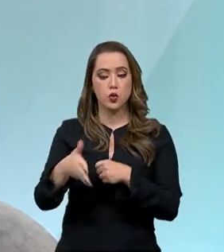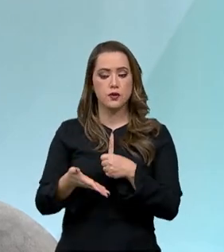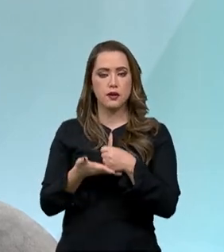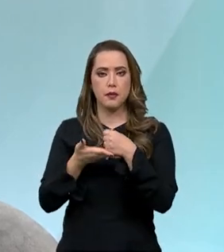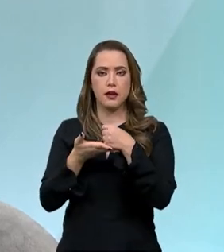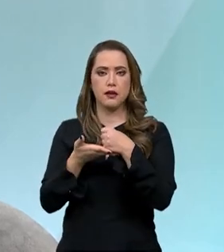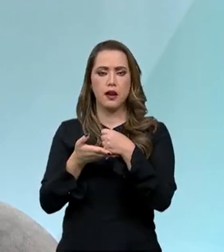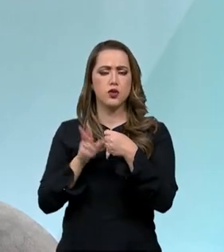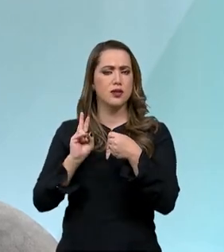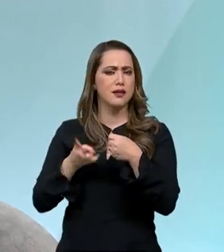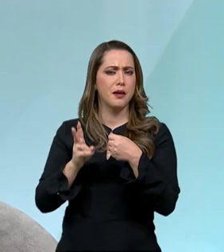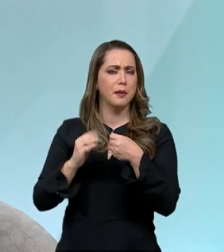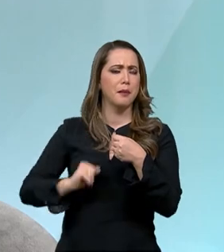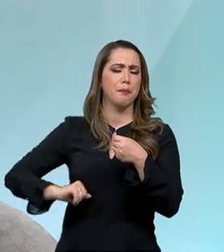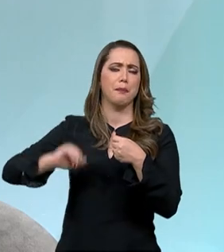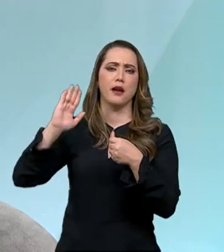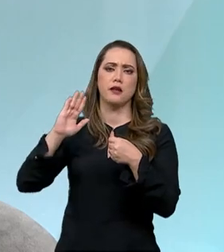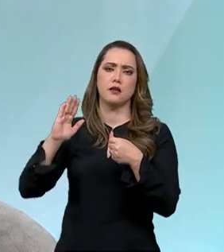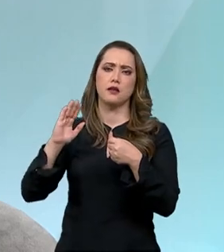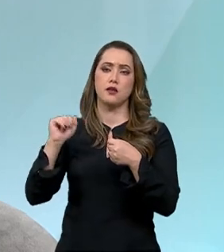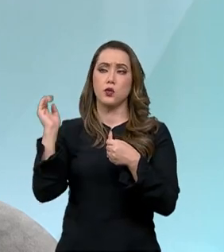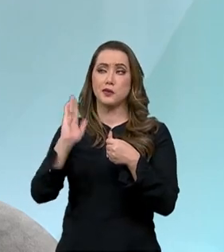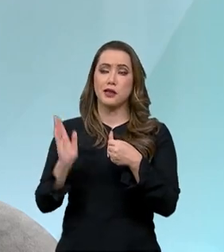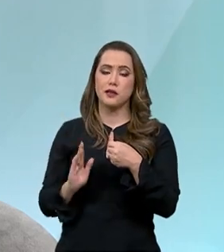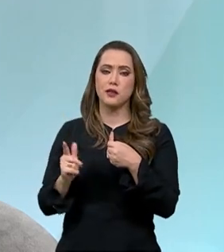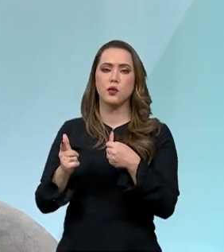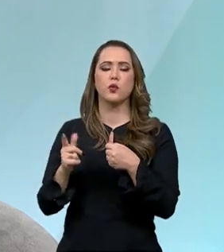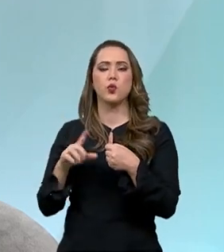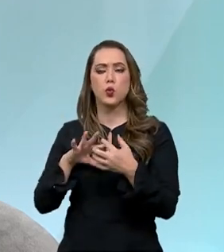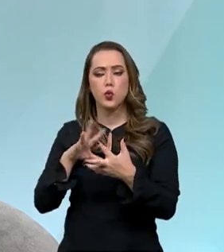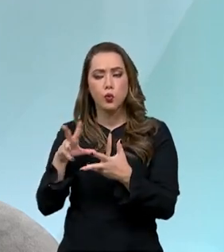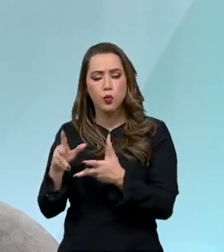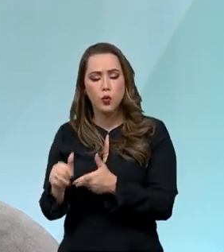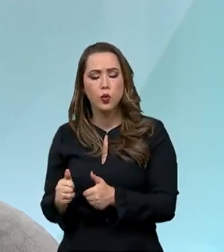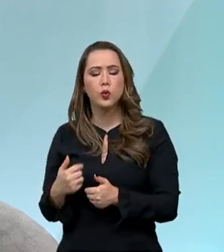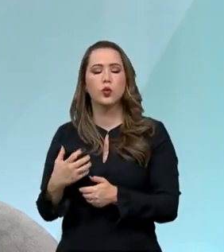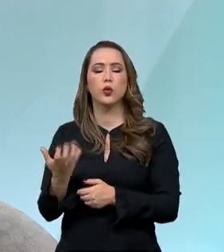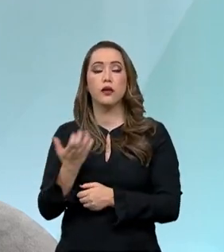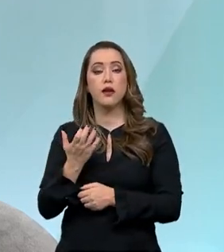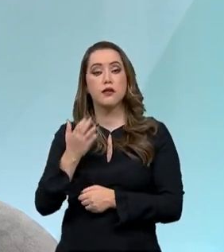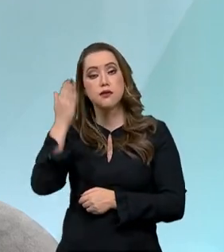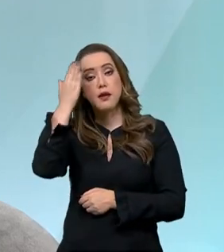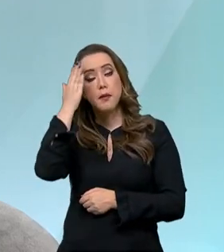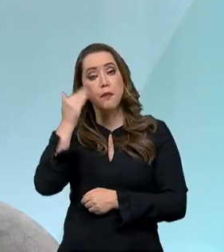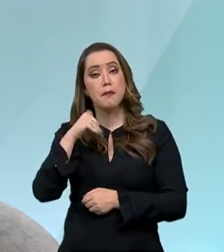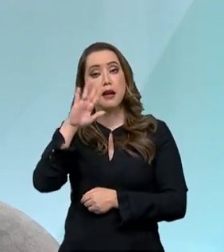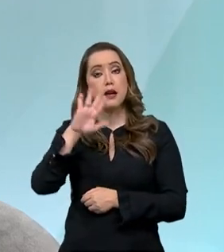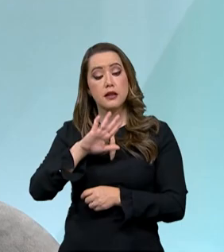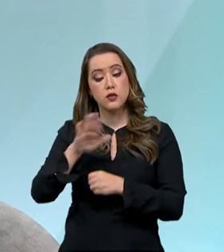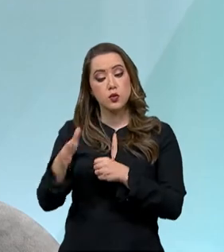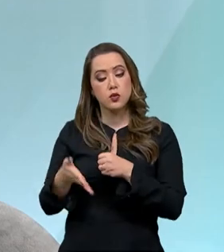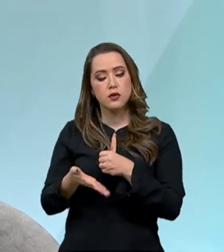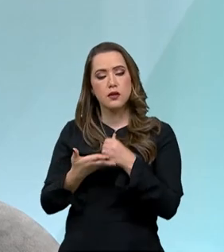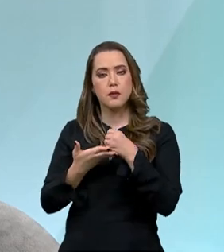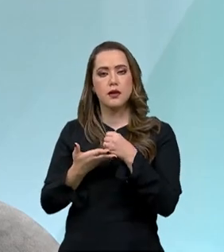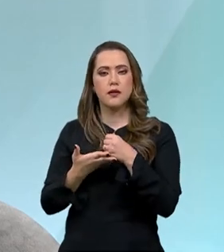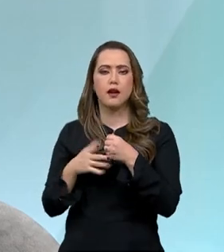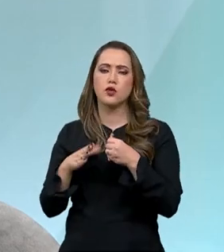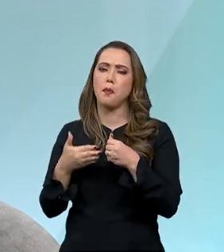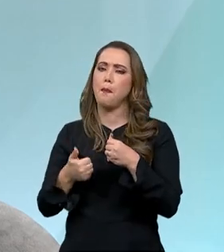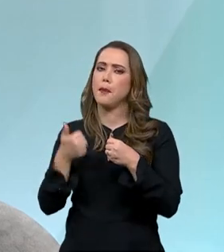Cada vez mais o Brasil e o mundo vai estar preocupado em se produzir mais, com mais